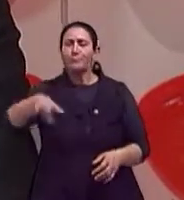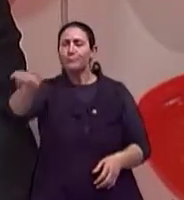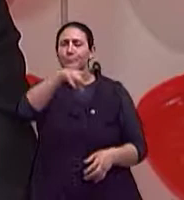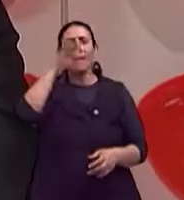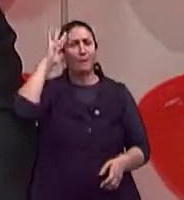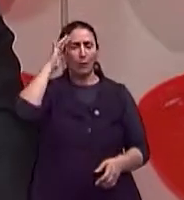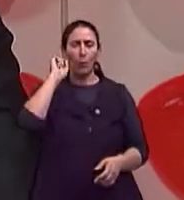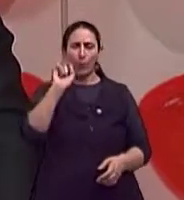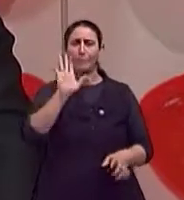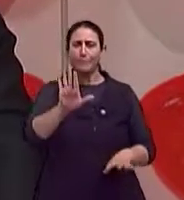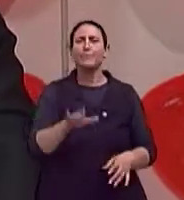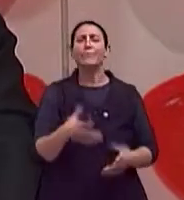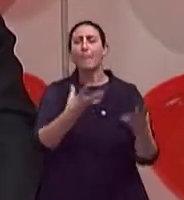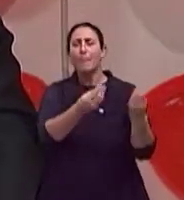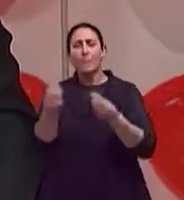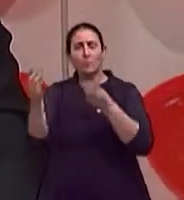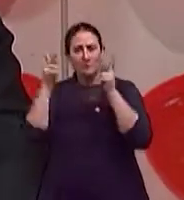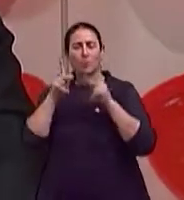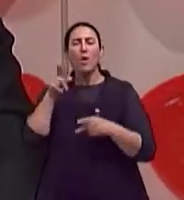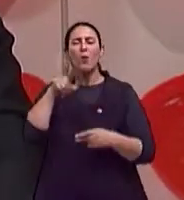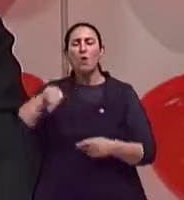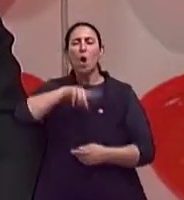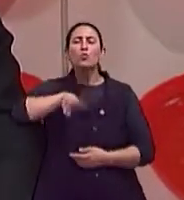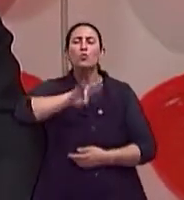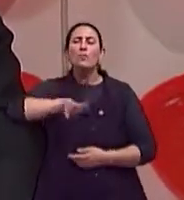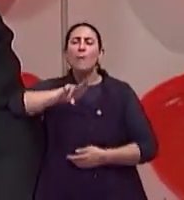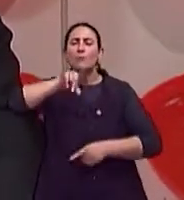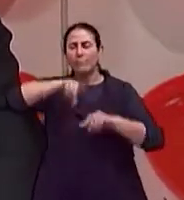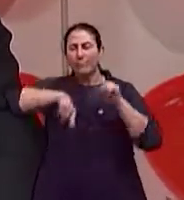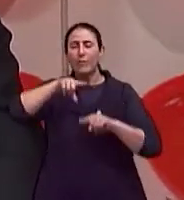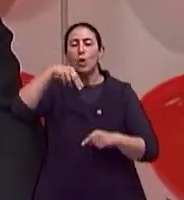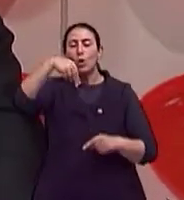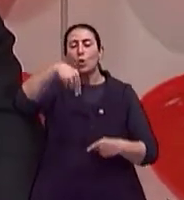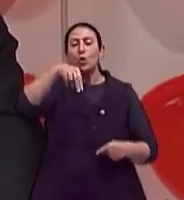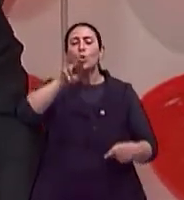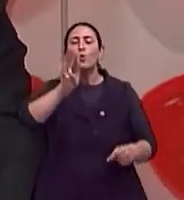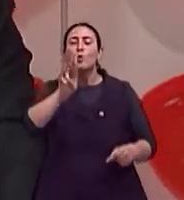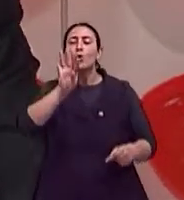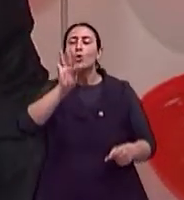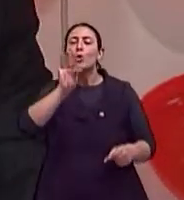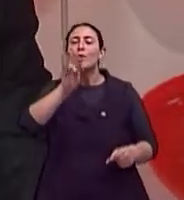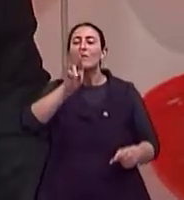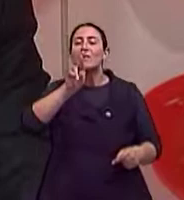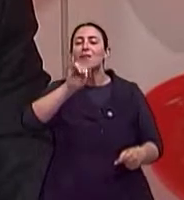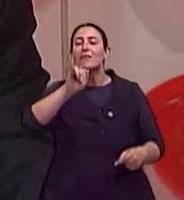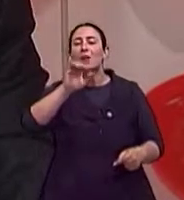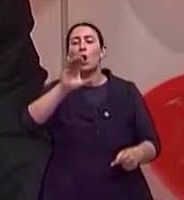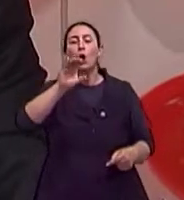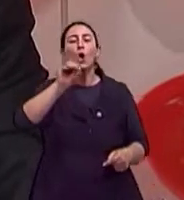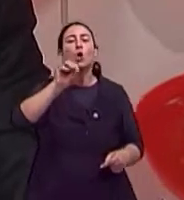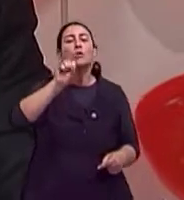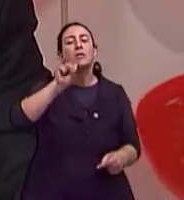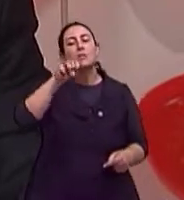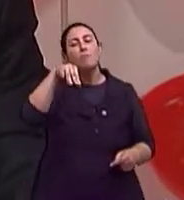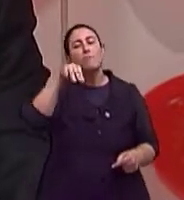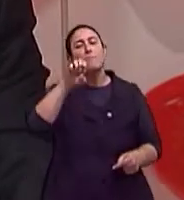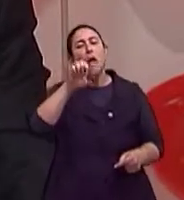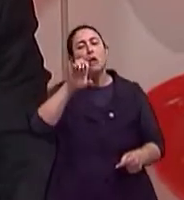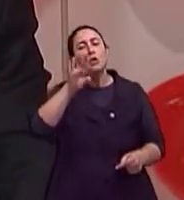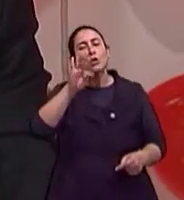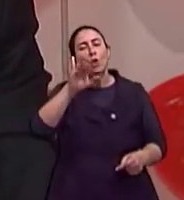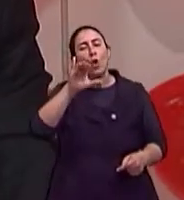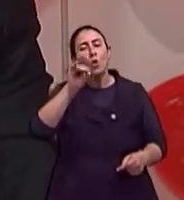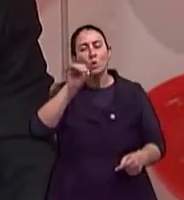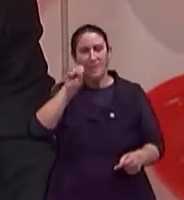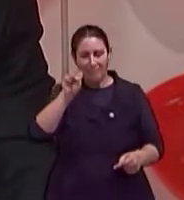coadjuvante, o que se chama nutricosméticos, viu, Isabel? Nutricosméticos são fórmulas bargestais, tratamento